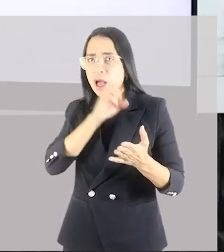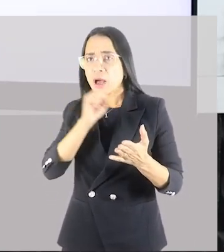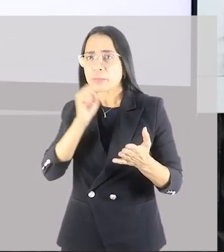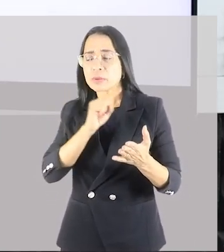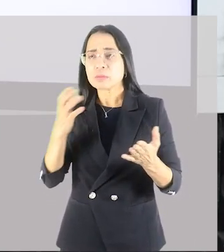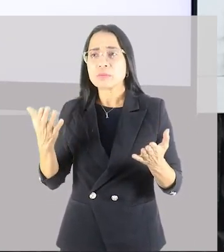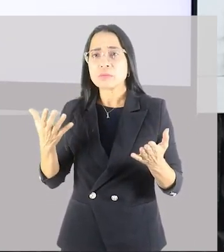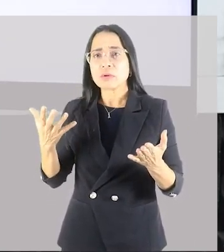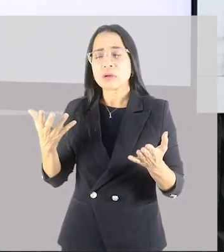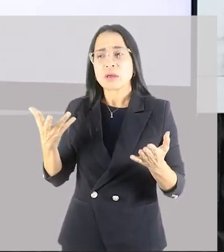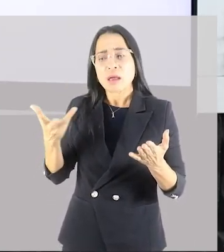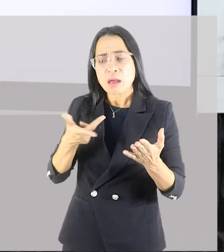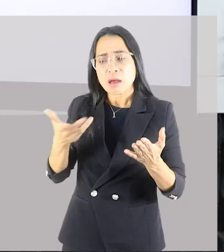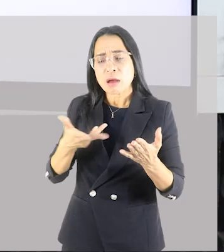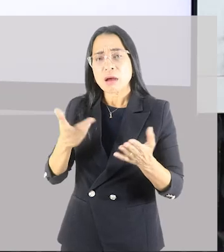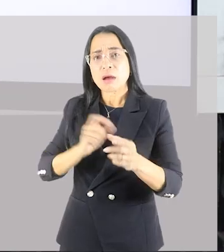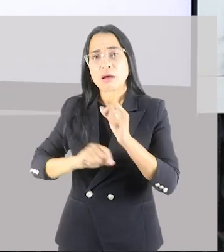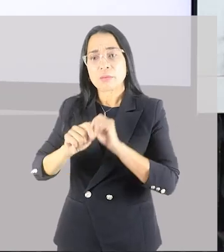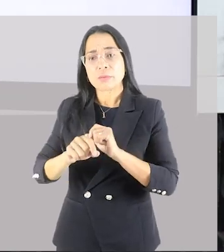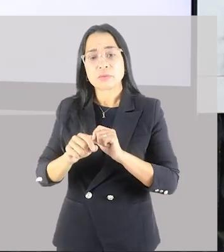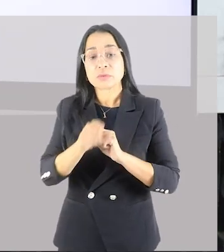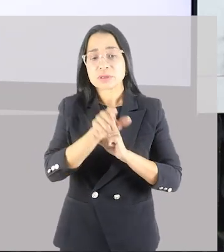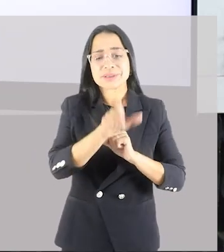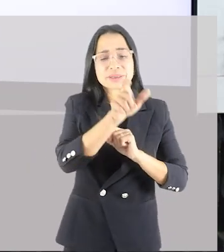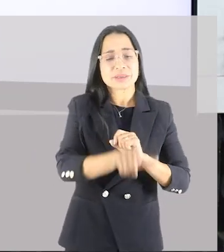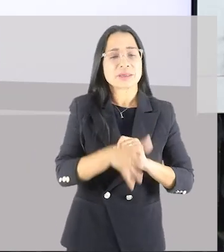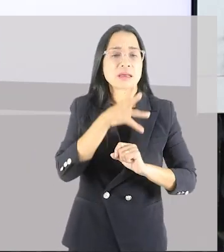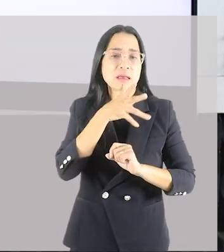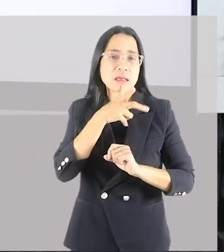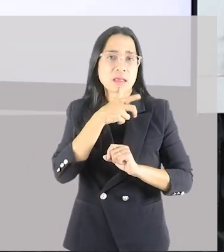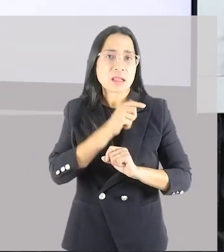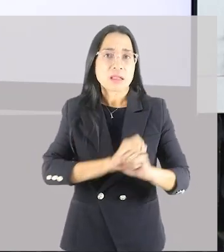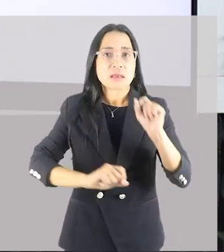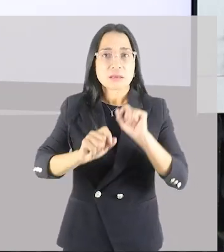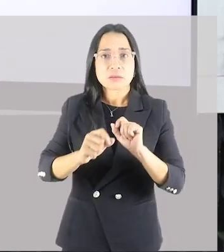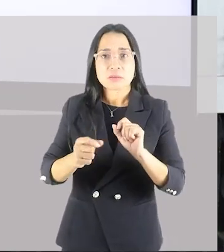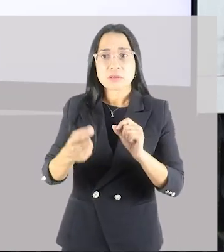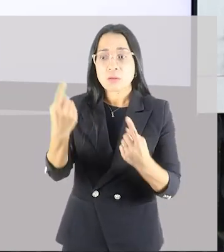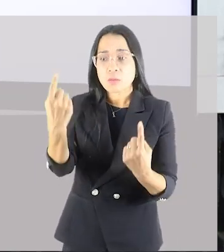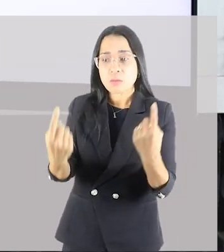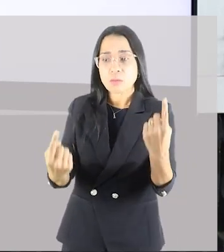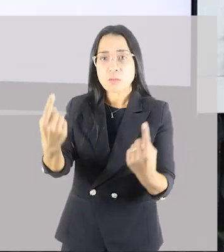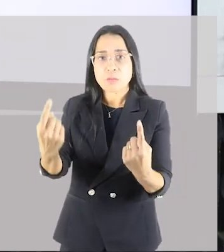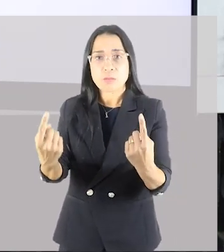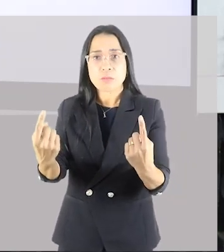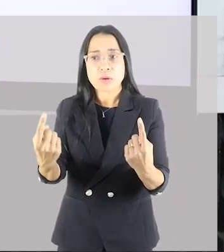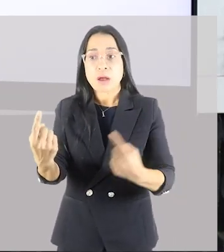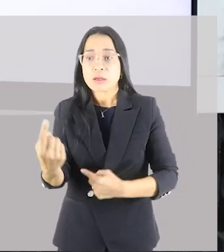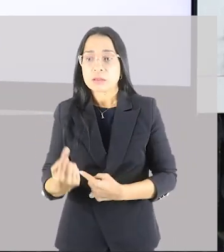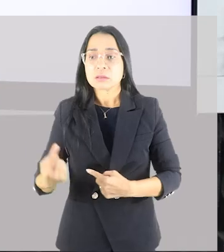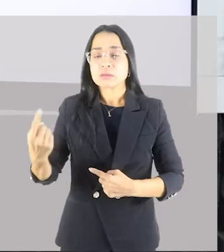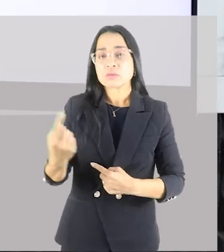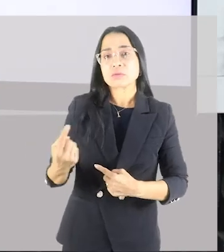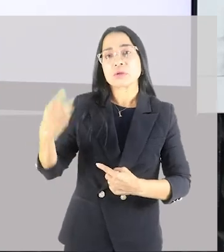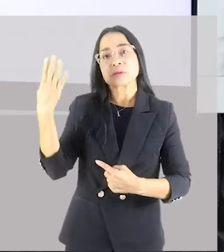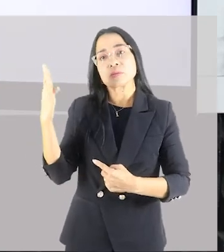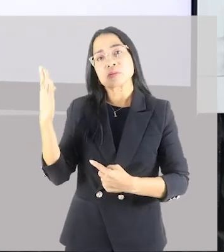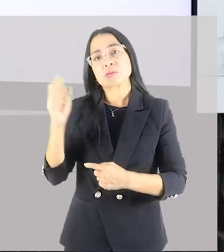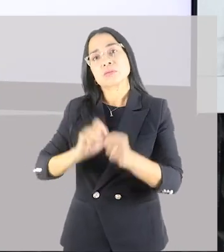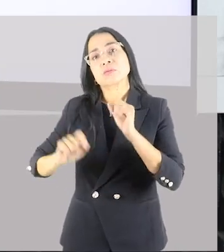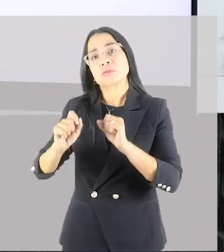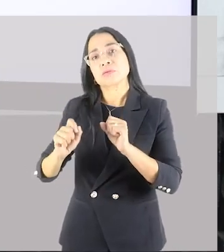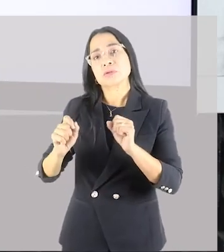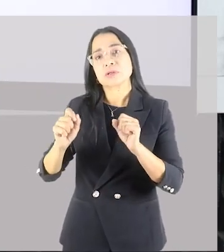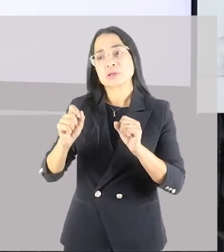que esse outro. Então, são as individualidades biológicas. E você nunca deve se basear pelo seu colega, pela sua